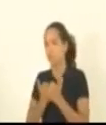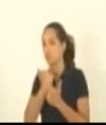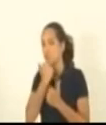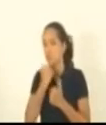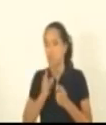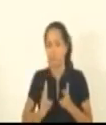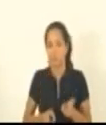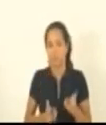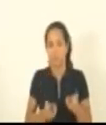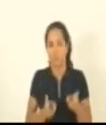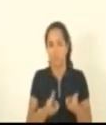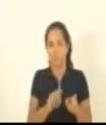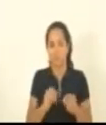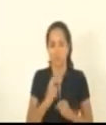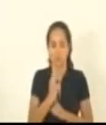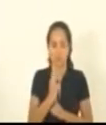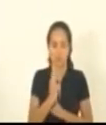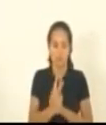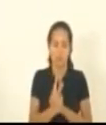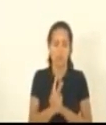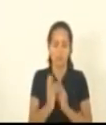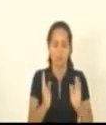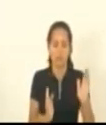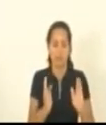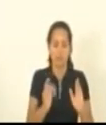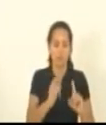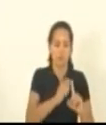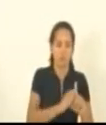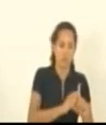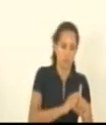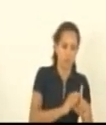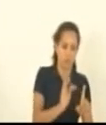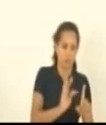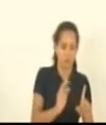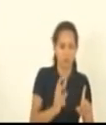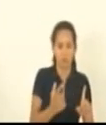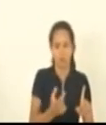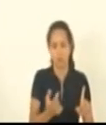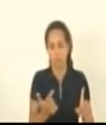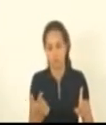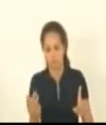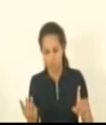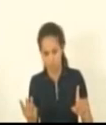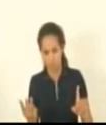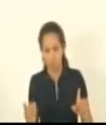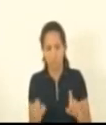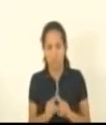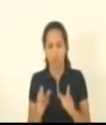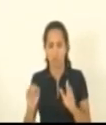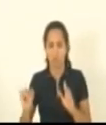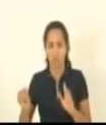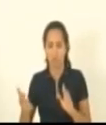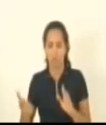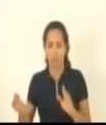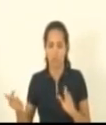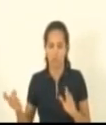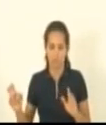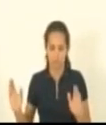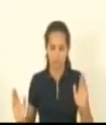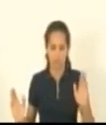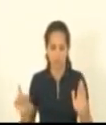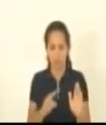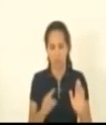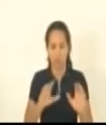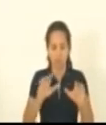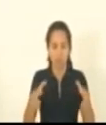permanentes para o bienio em fevereiro de 2023 janeiro de 2025 fica fixado da seguinte forma as comissões